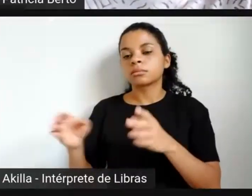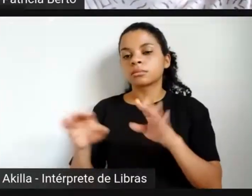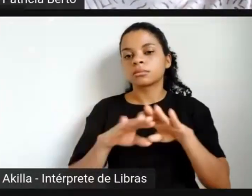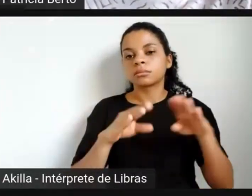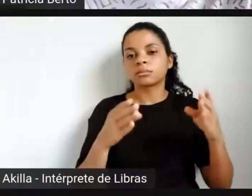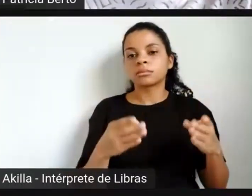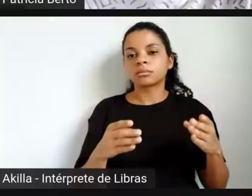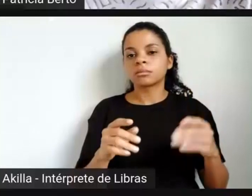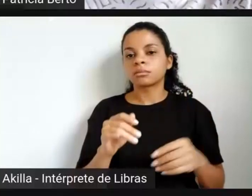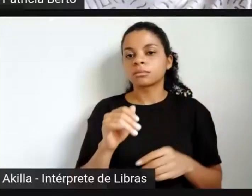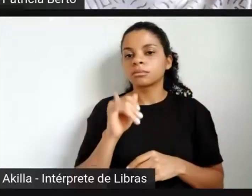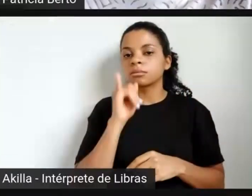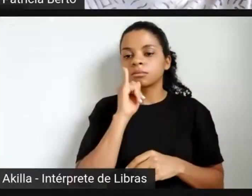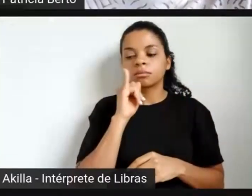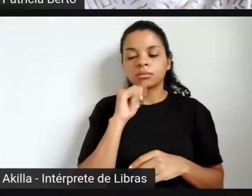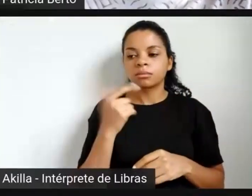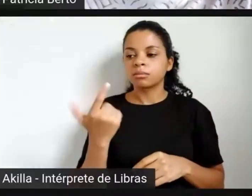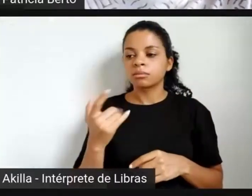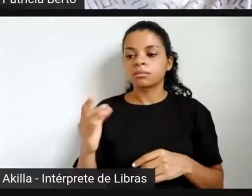vagas nessa comissão especial.